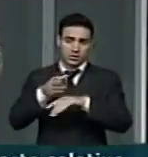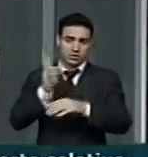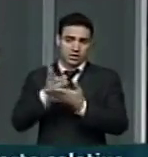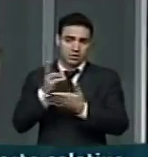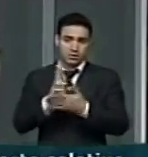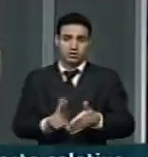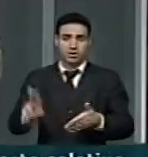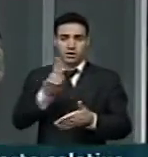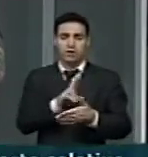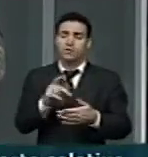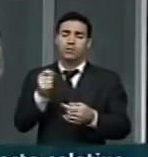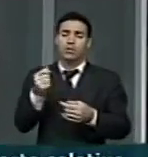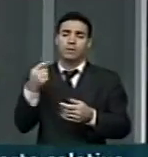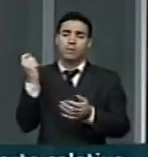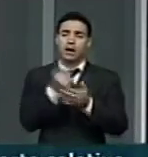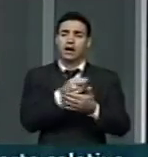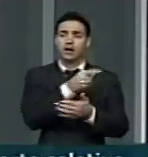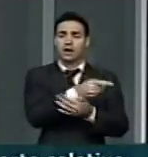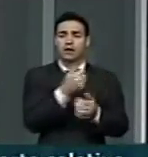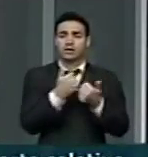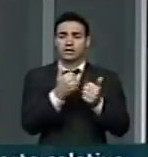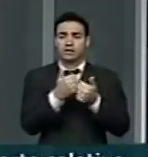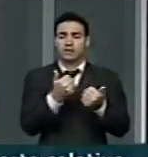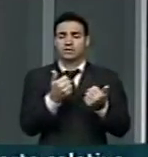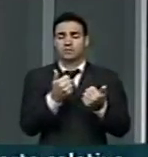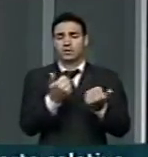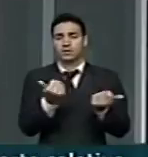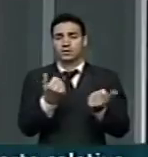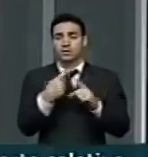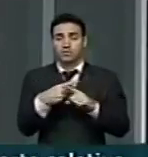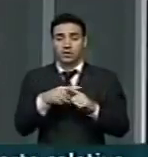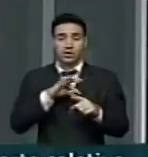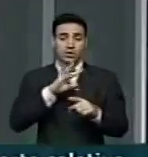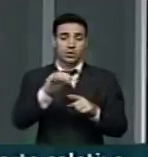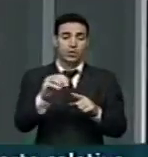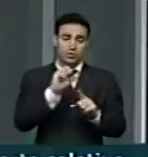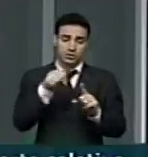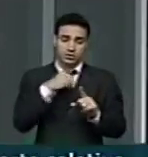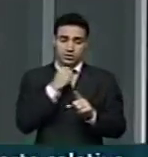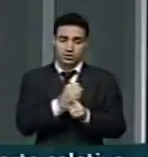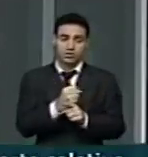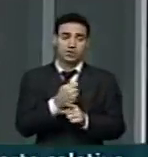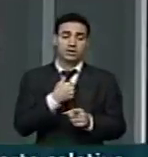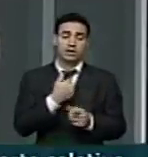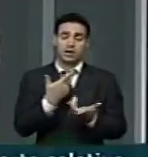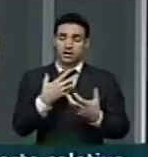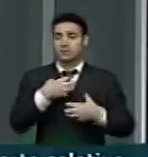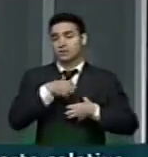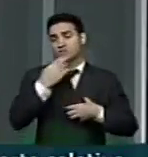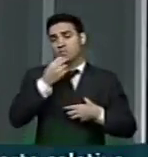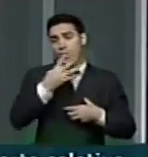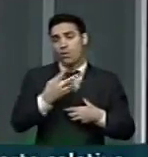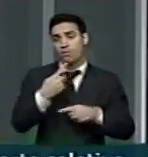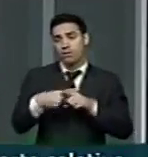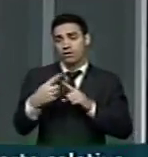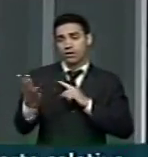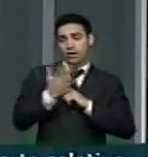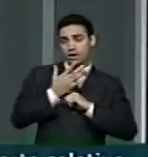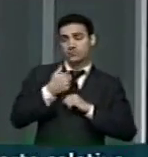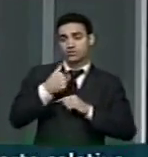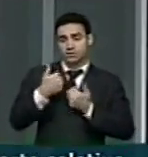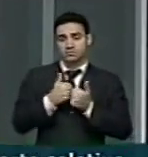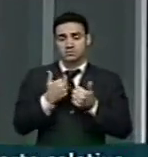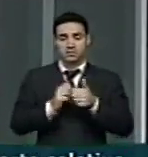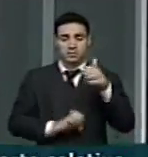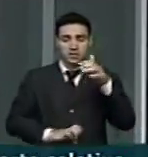deveriam financiar o transporte público? Por que toda a sociedade se beneficia do transporte público? Tanto os empresários, as